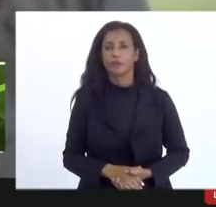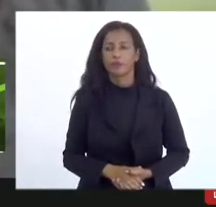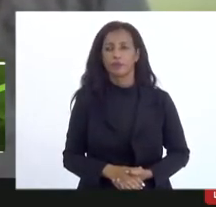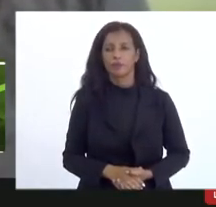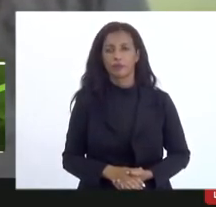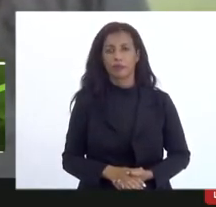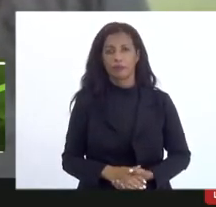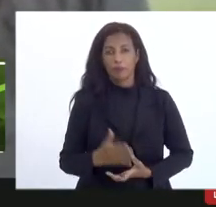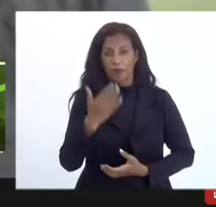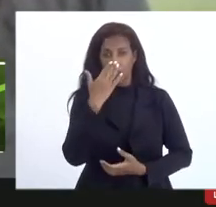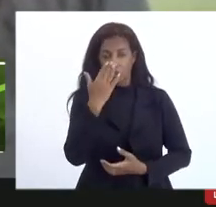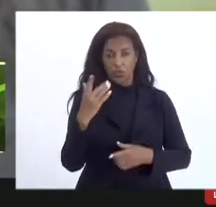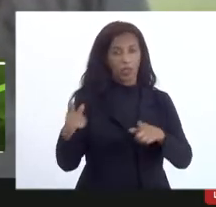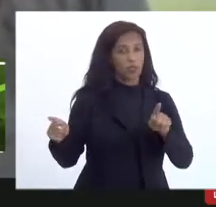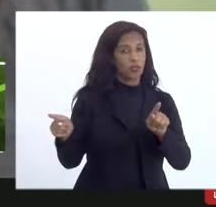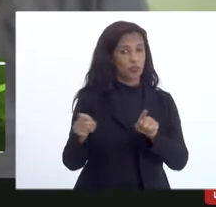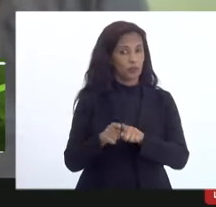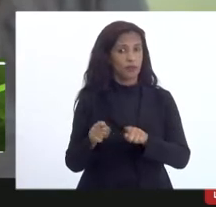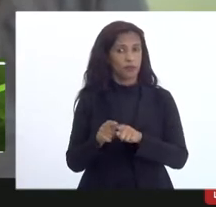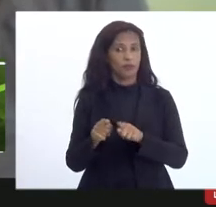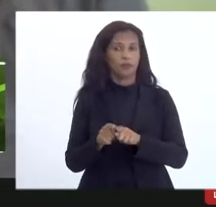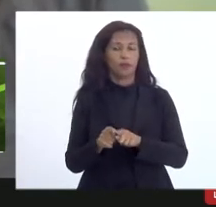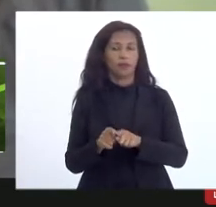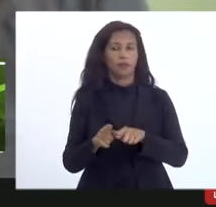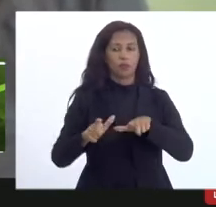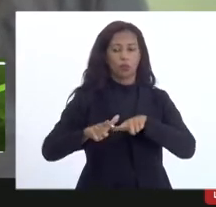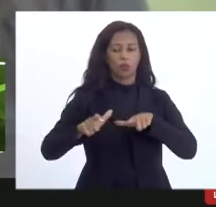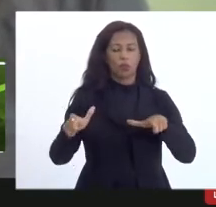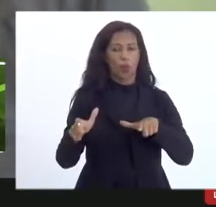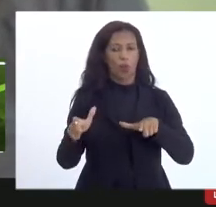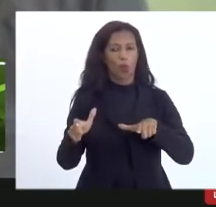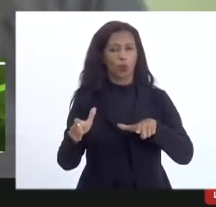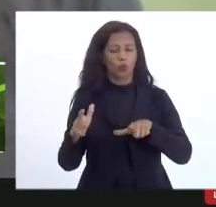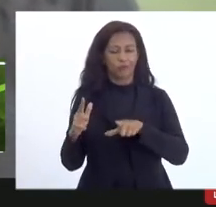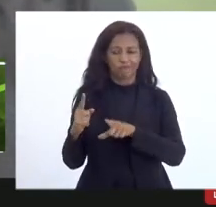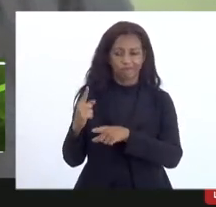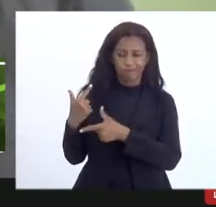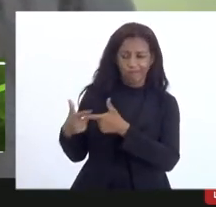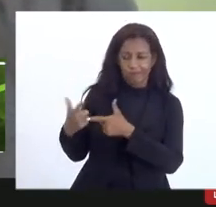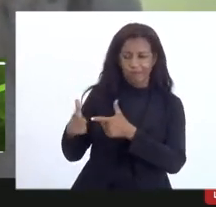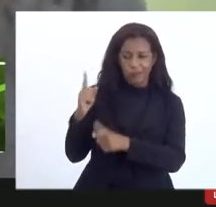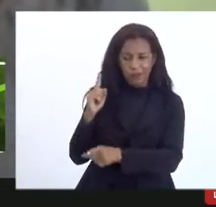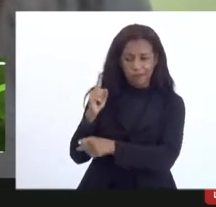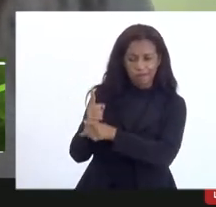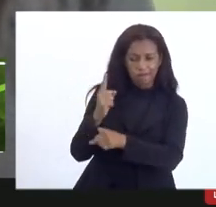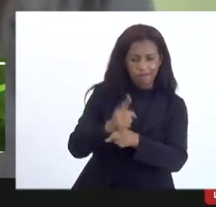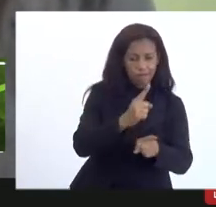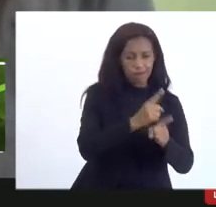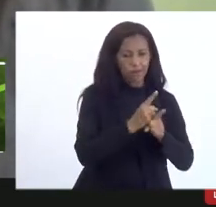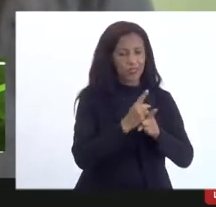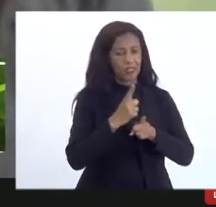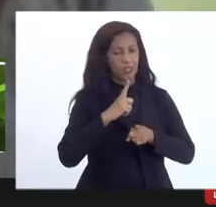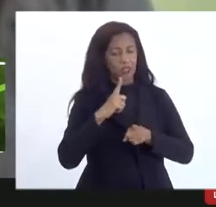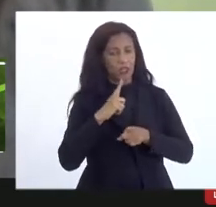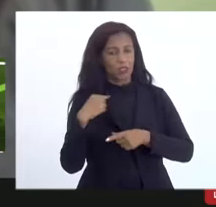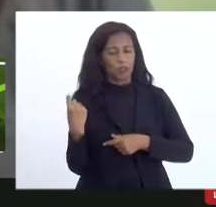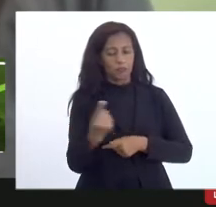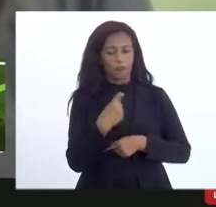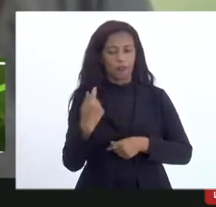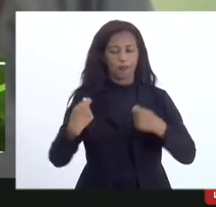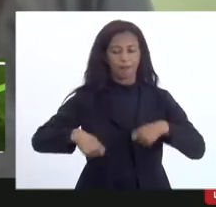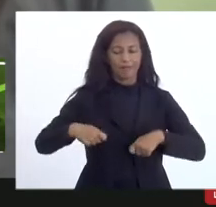Diante também da nossa desse grande passivo que foi encontrado nós tivemos que aumentar o nosso